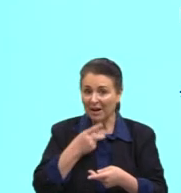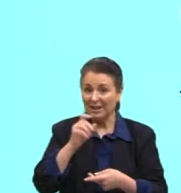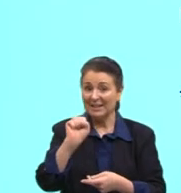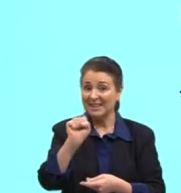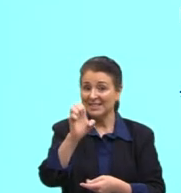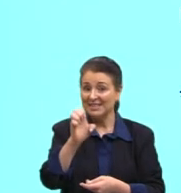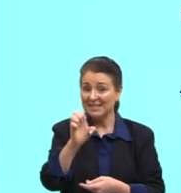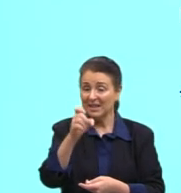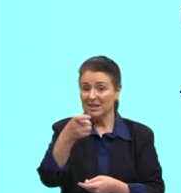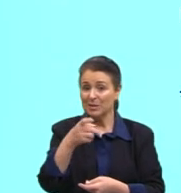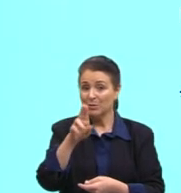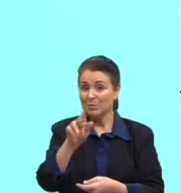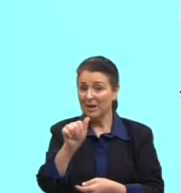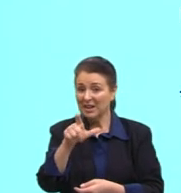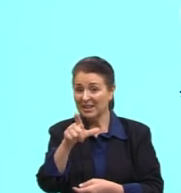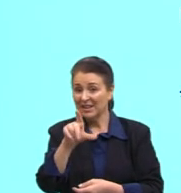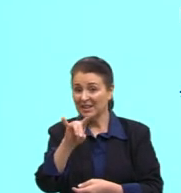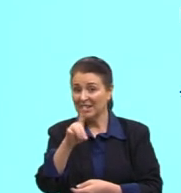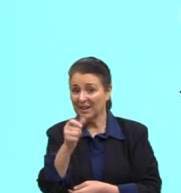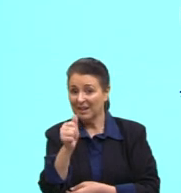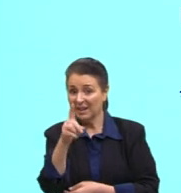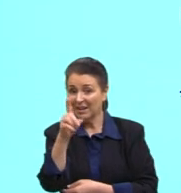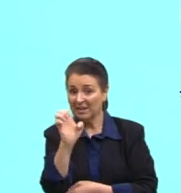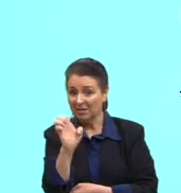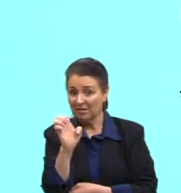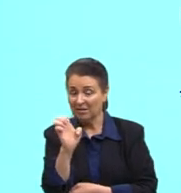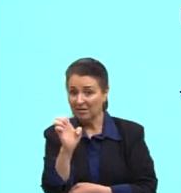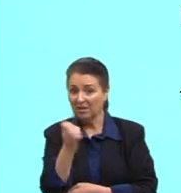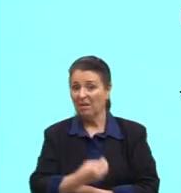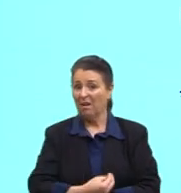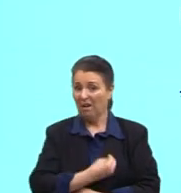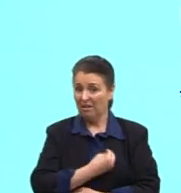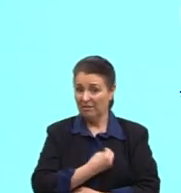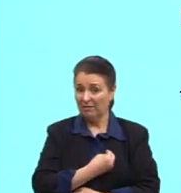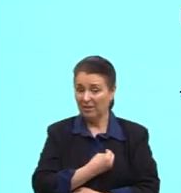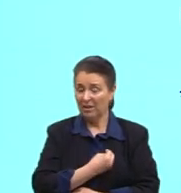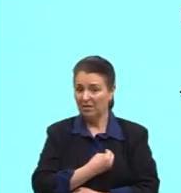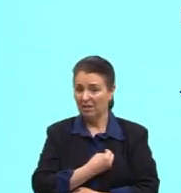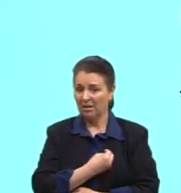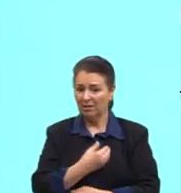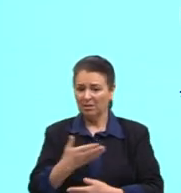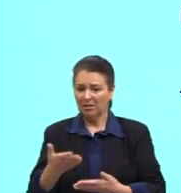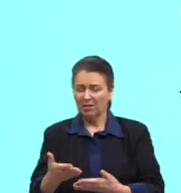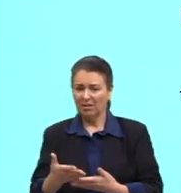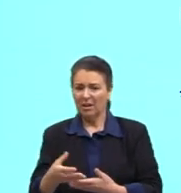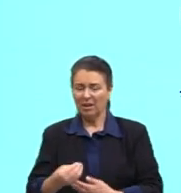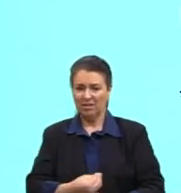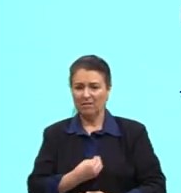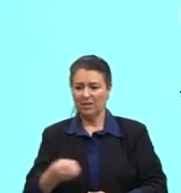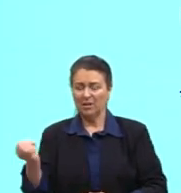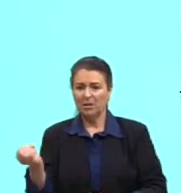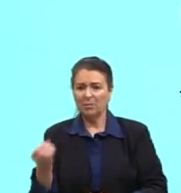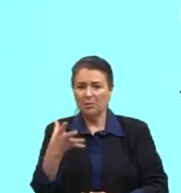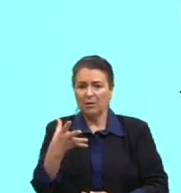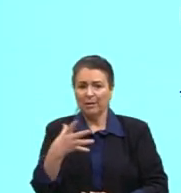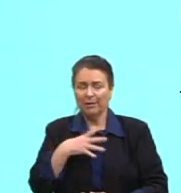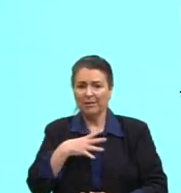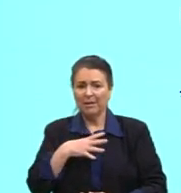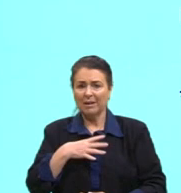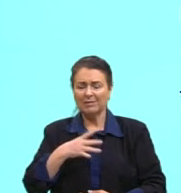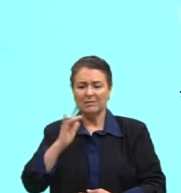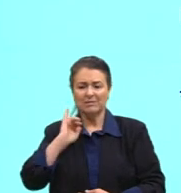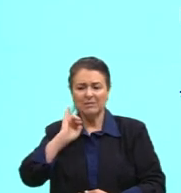Porque até então, no período moderno, a sexualidade era muito por tabus. Ou muito por essas metanarrativas.